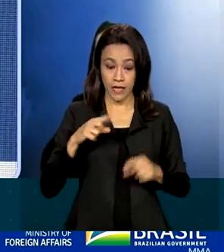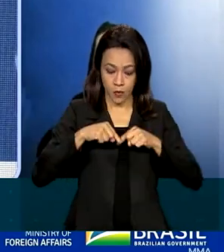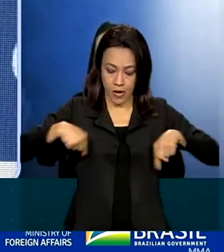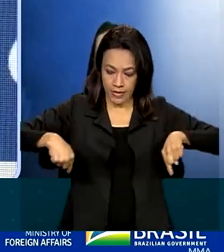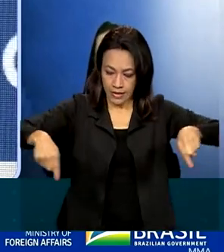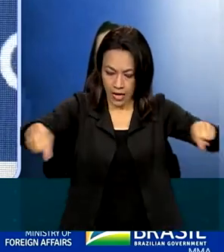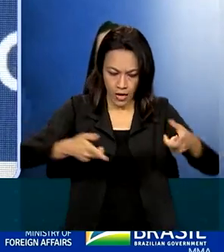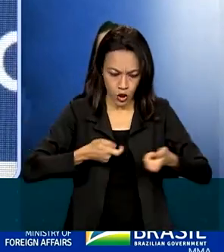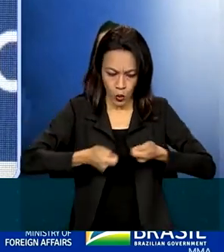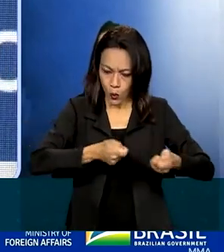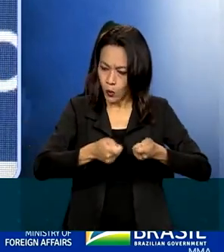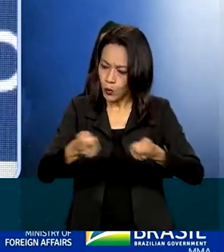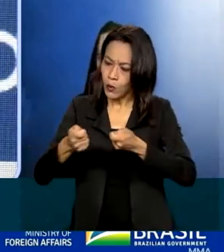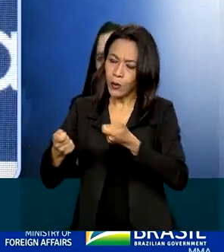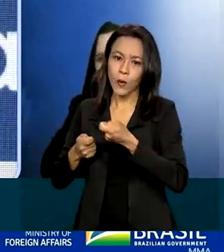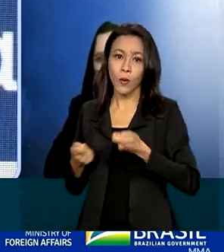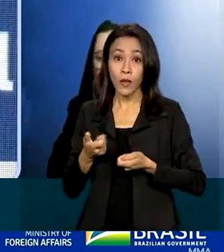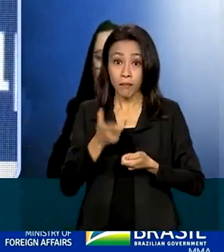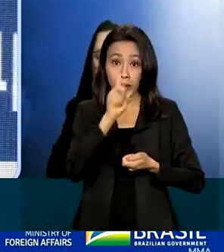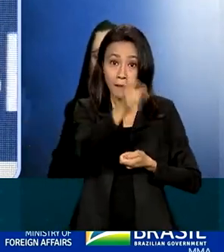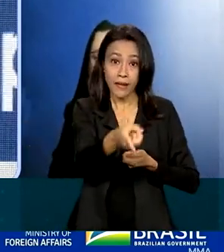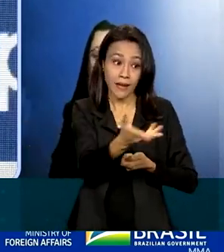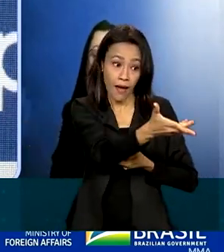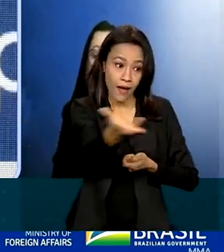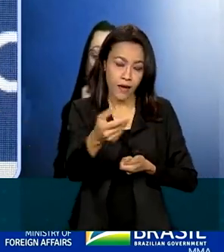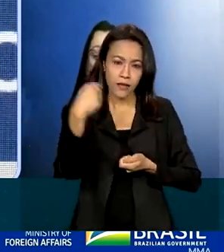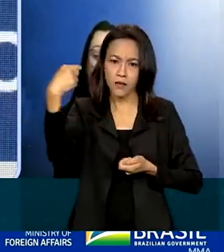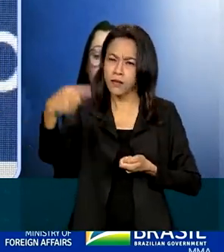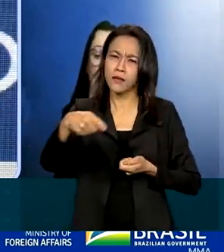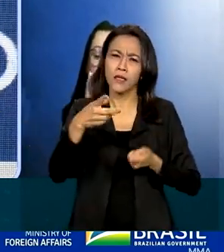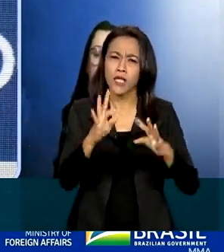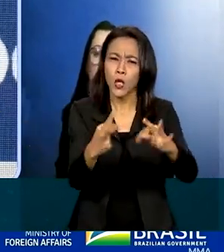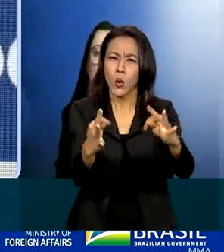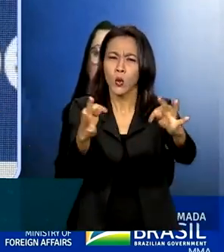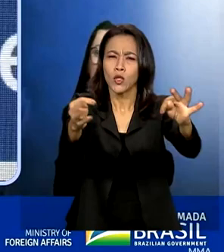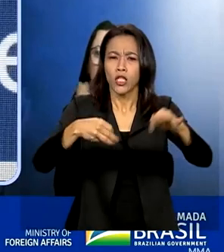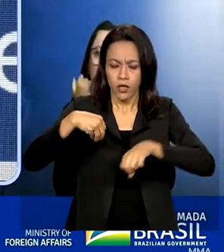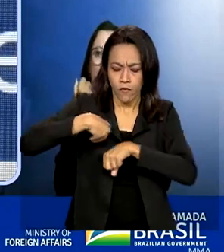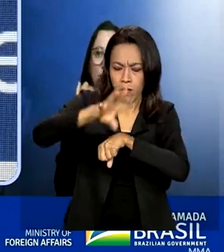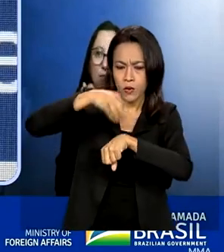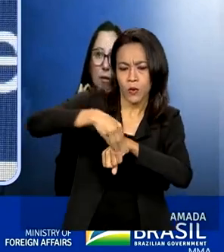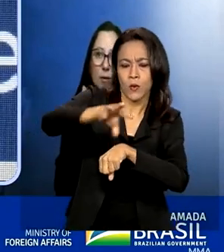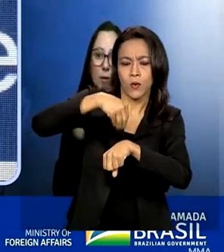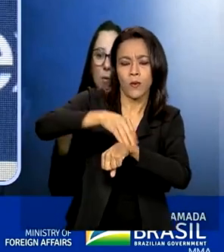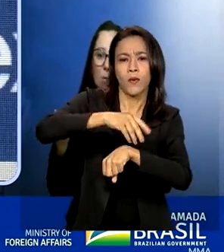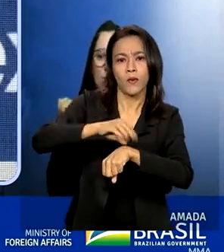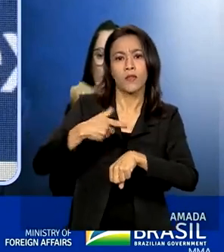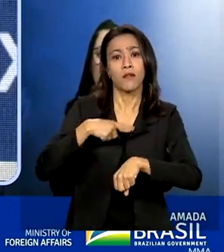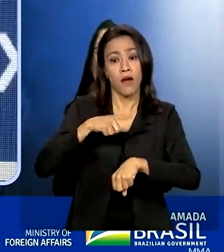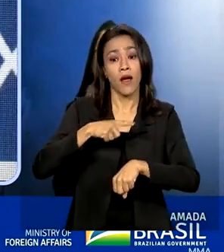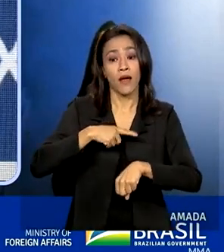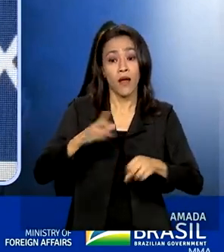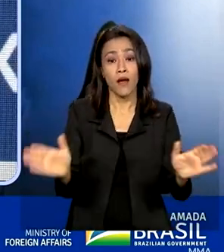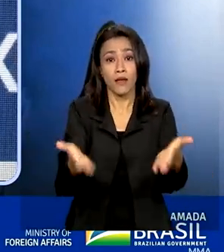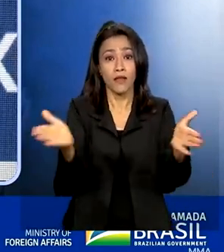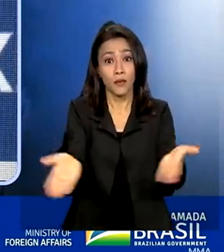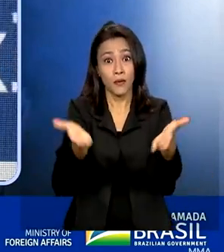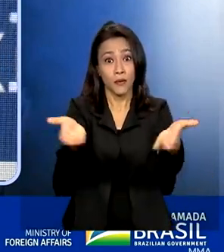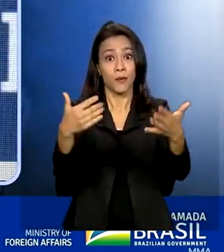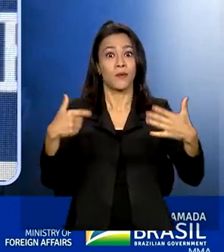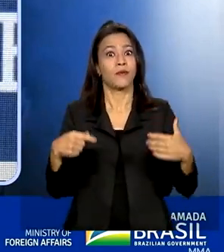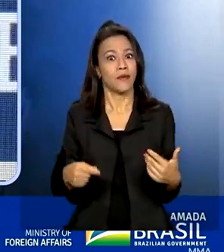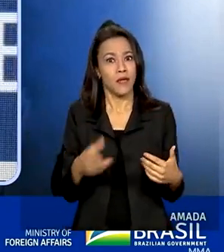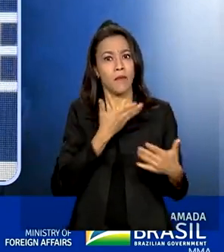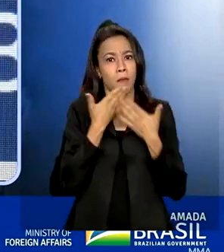onde vão se comandar essas máquinas, que vão poder ter dados, uma série de dados e informações, que vão ajudar a produtividade de forma muito grande e